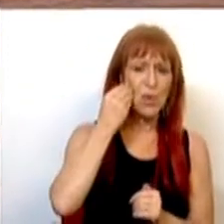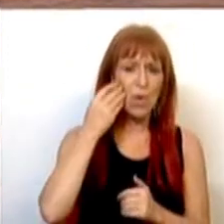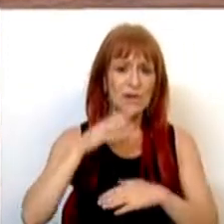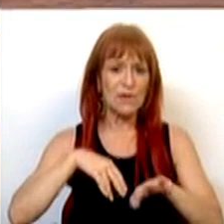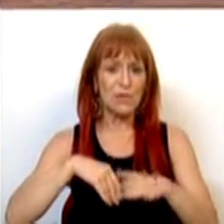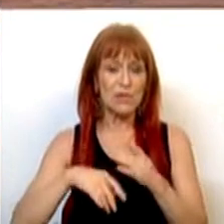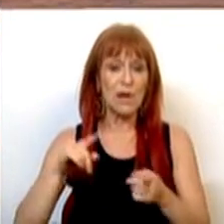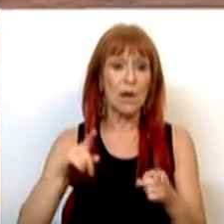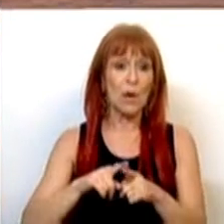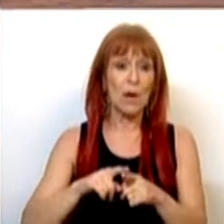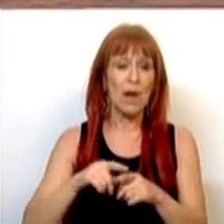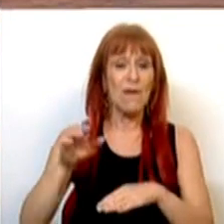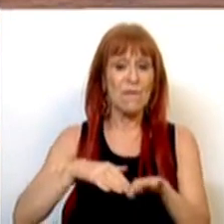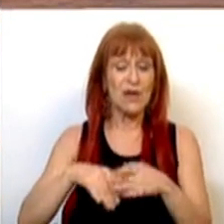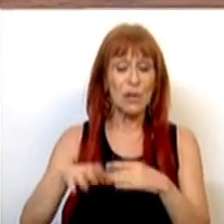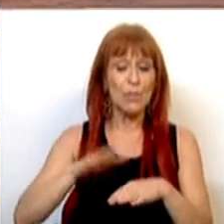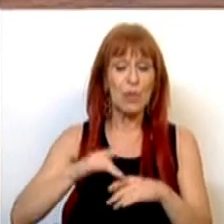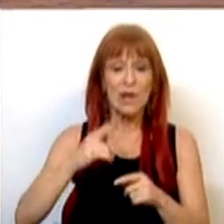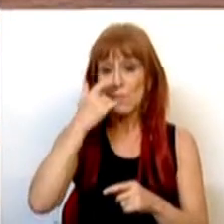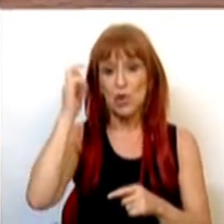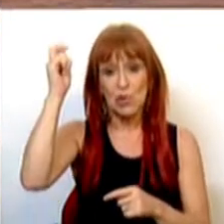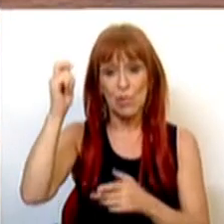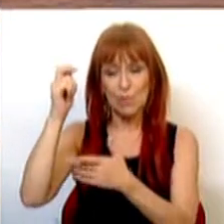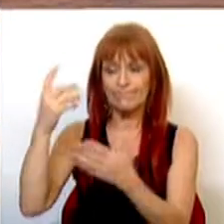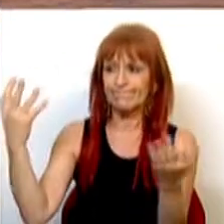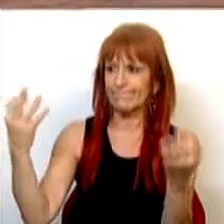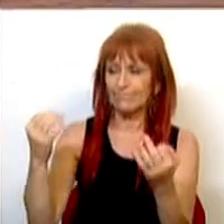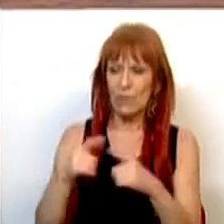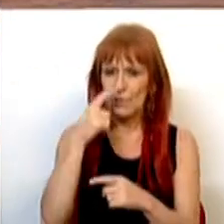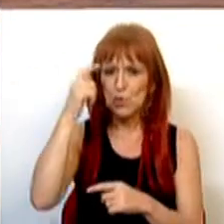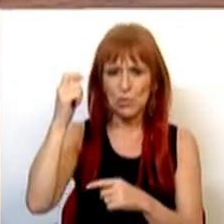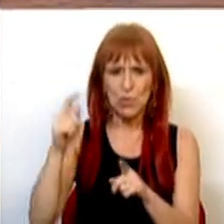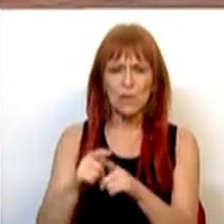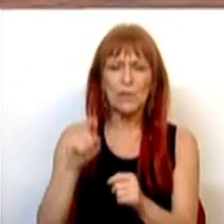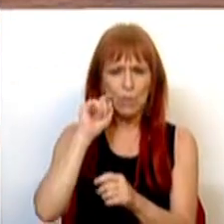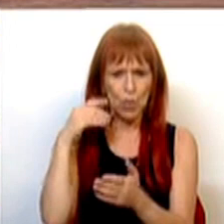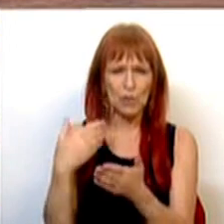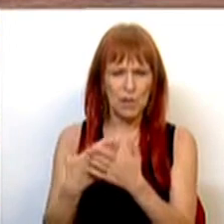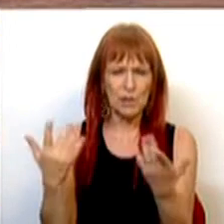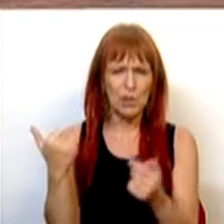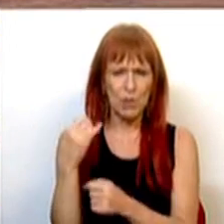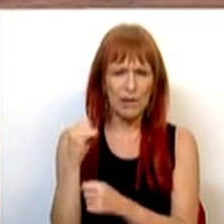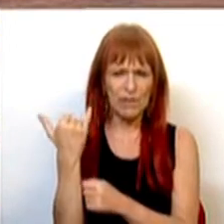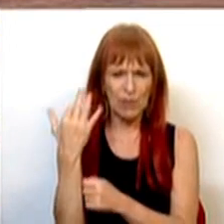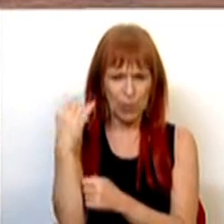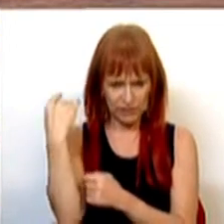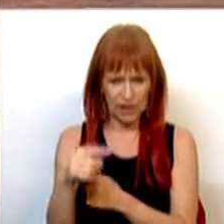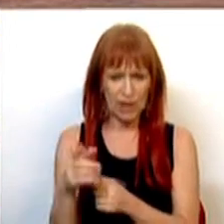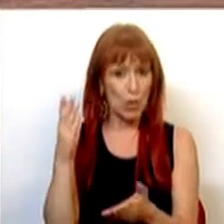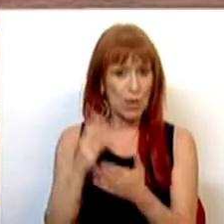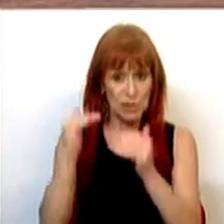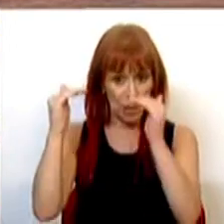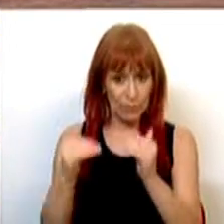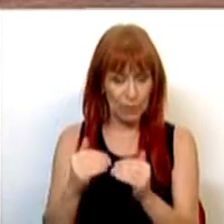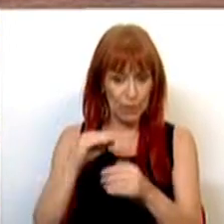fazer à custa dos pensionistas. De facto, os pensionistas têm assegurado até 2024 não só a